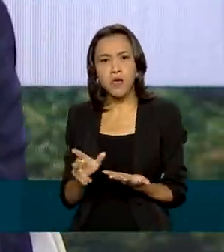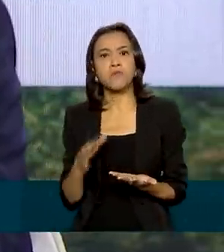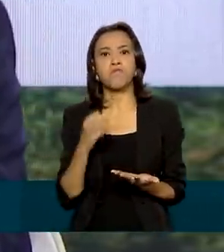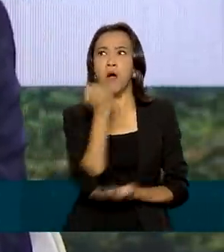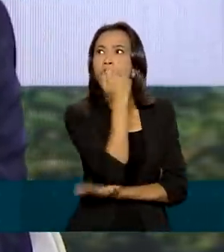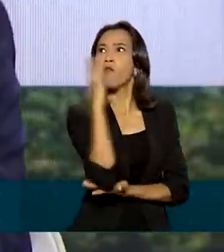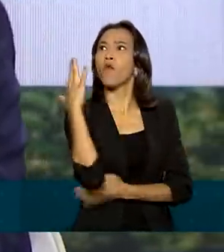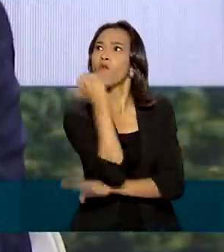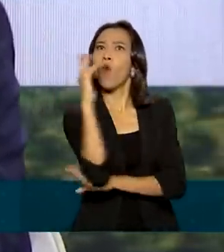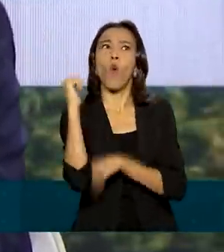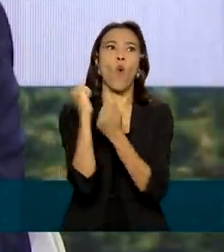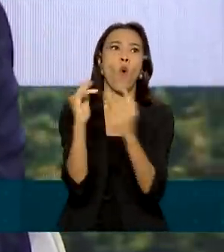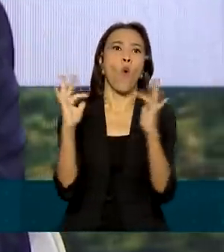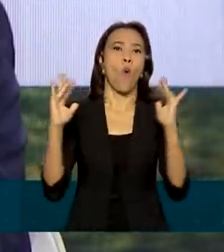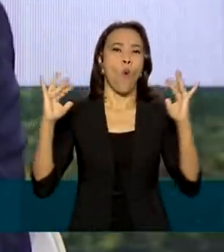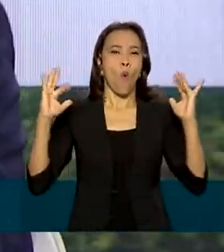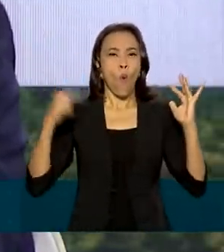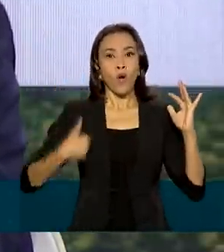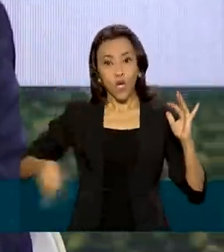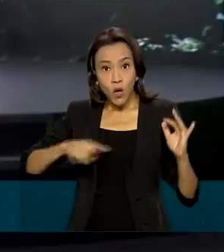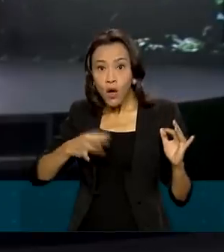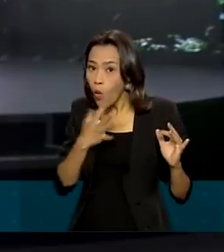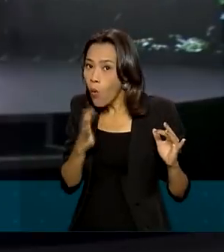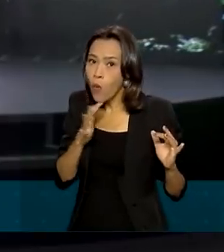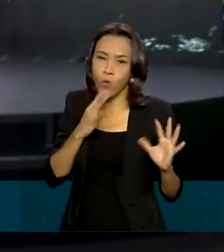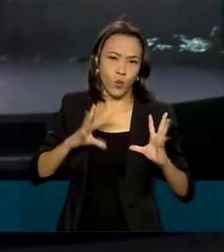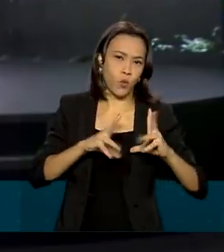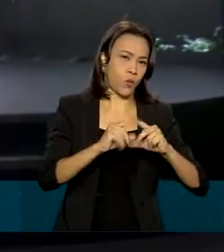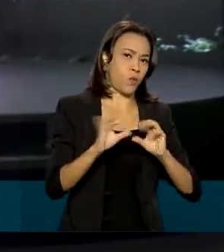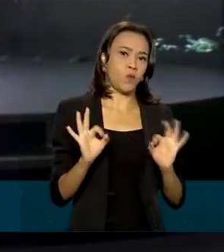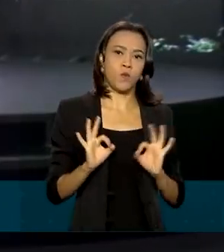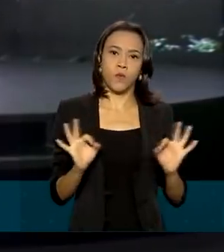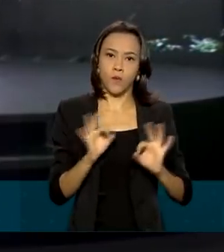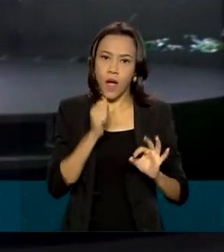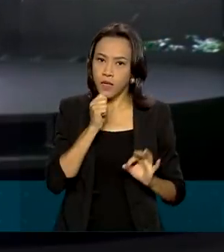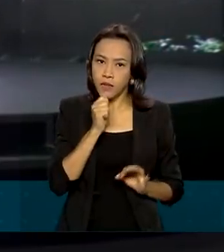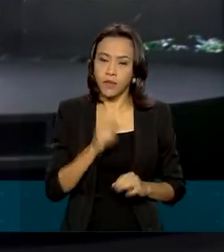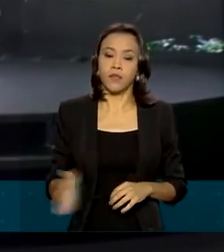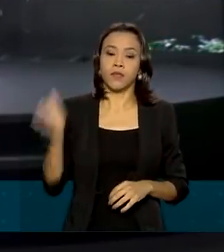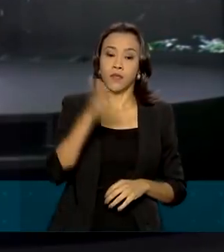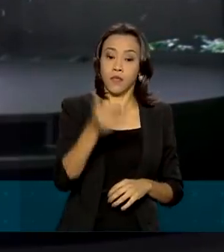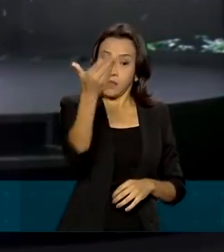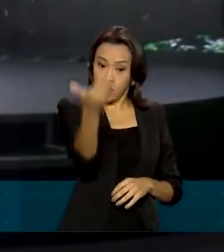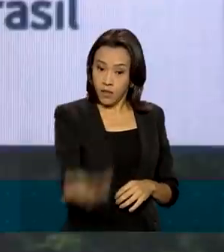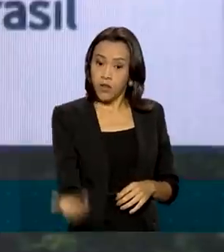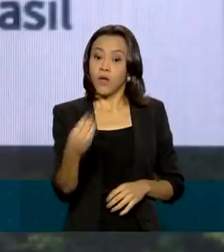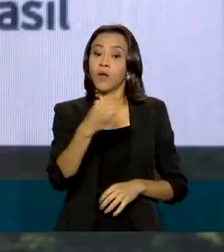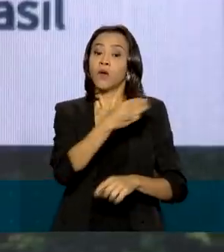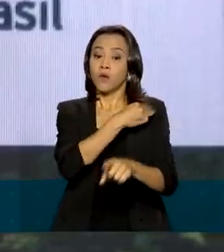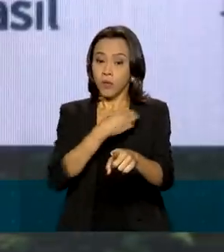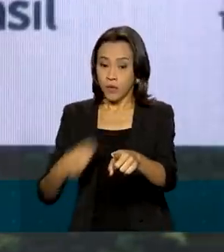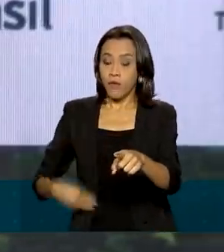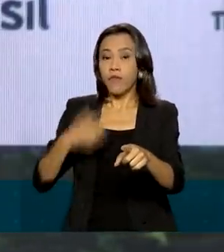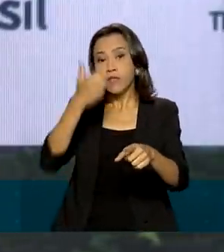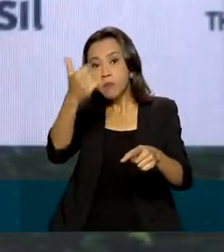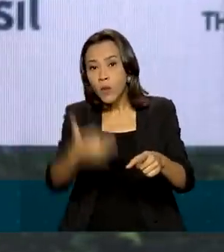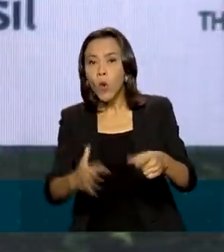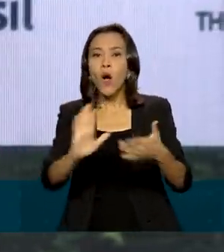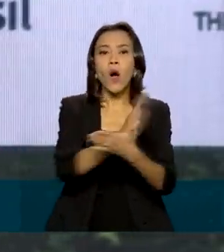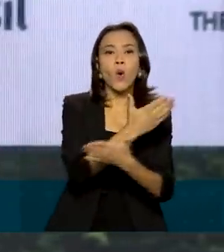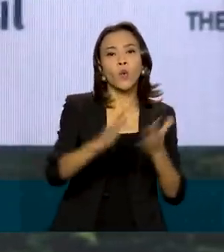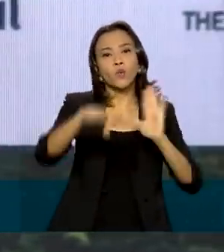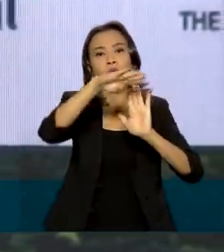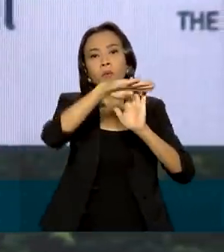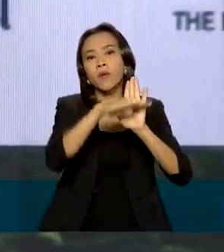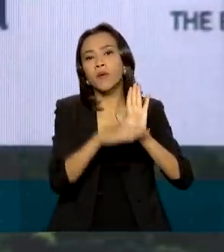que nós ainda desconhecemos grande parte dela. O ministro do Meio Ambiente, que também participou das discussões, citou alguns programas do